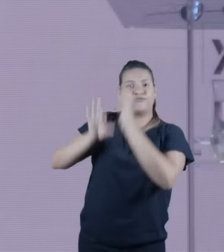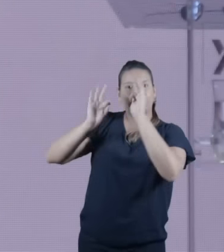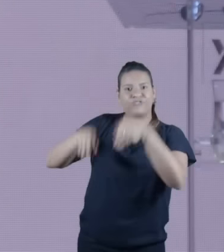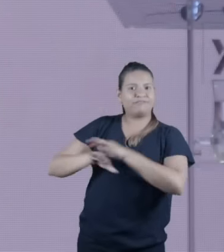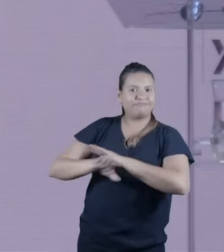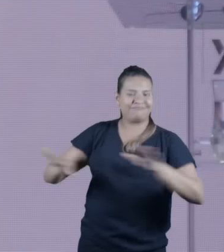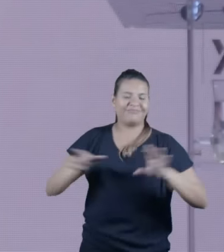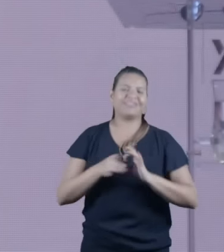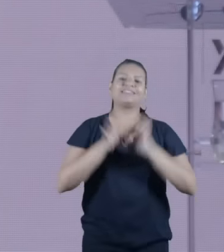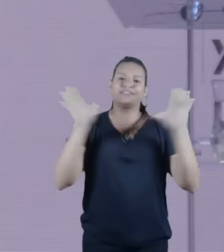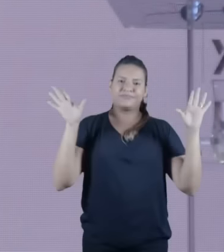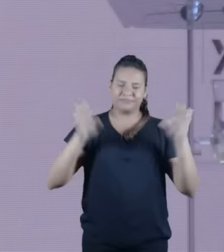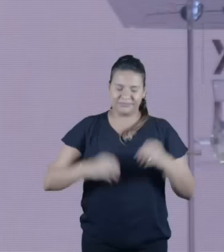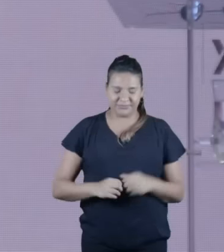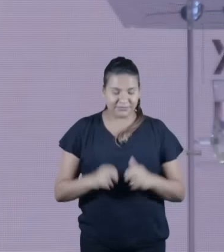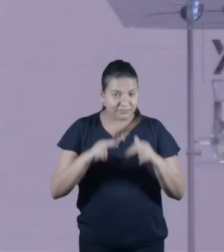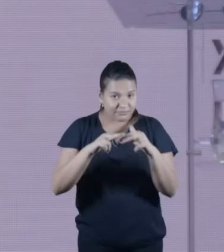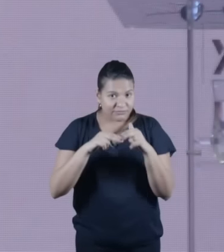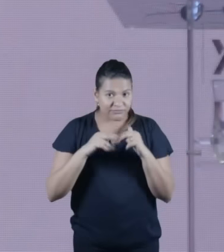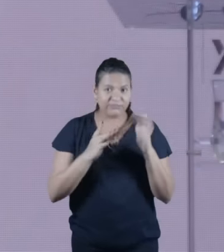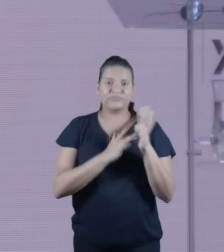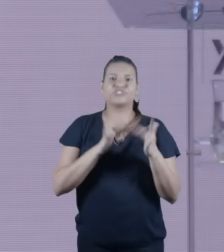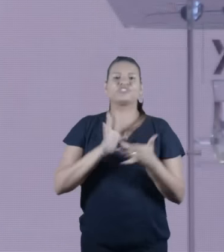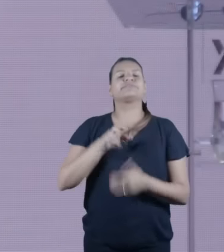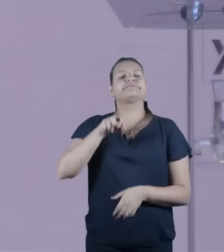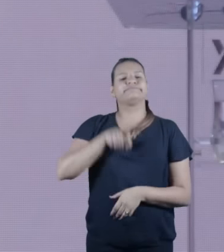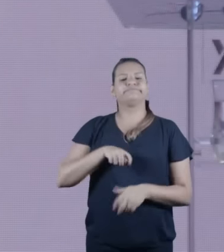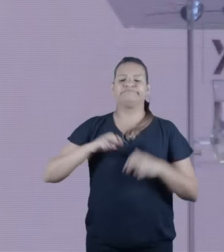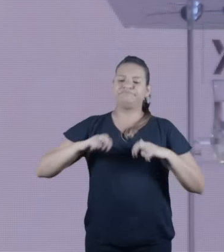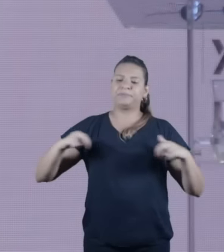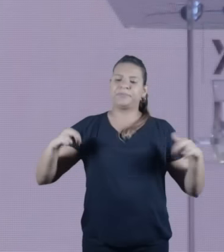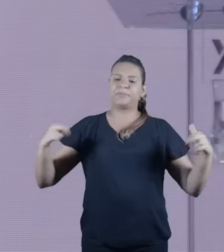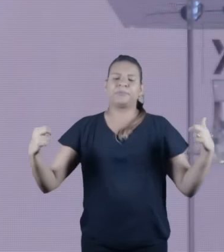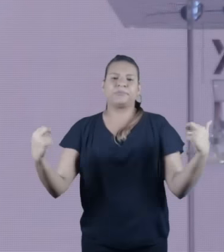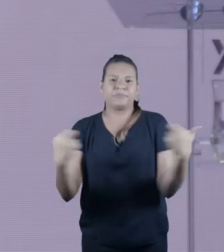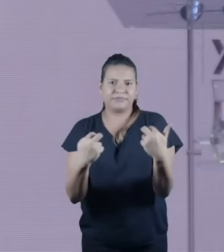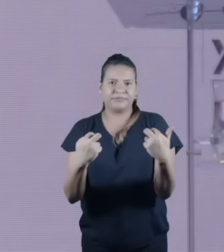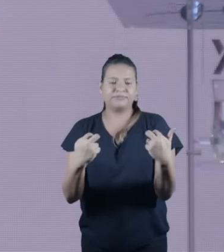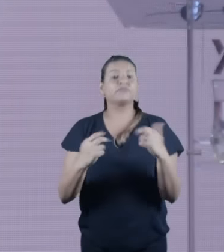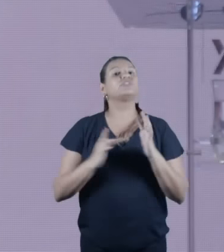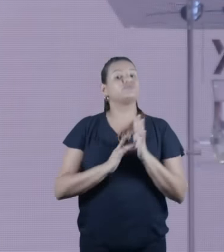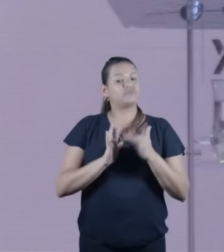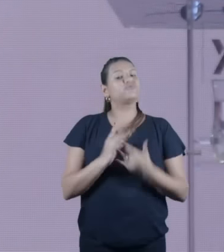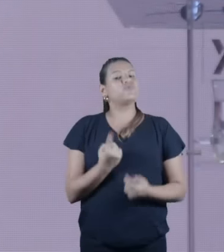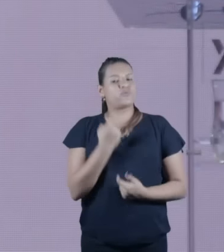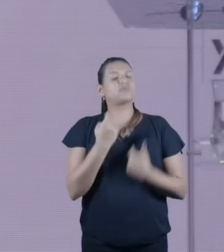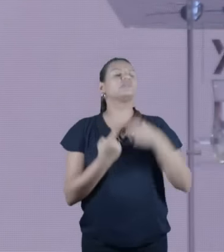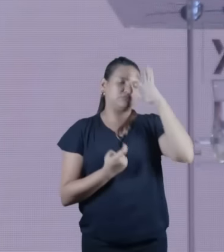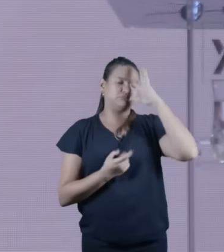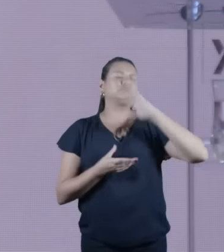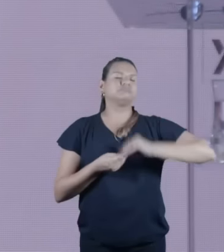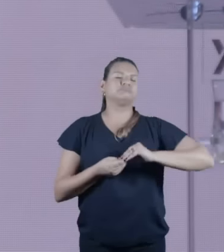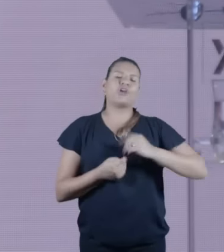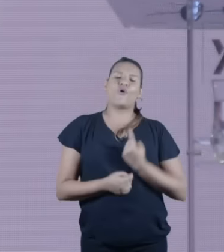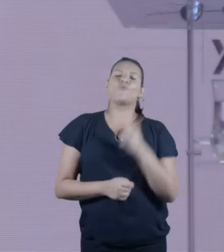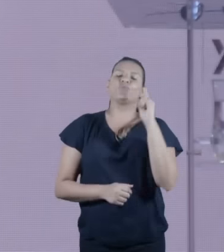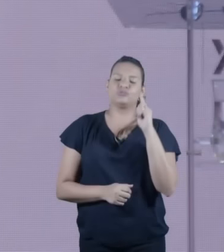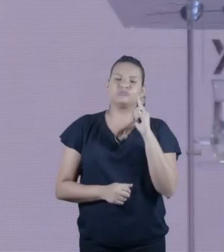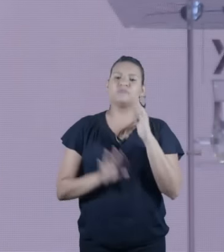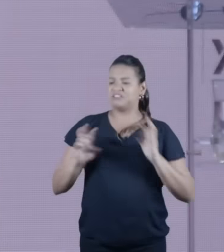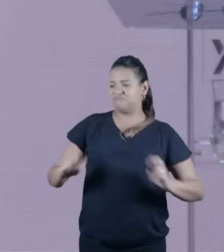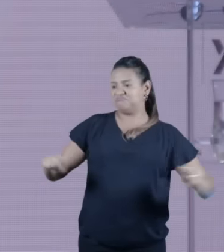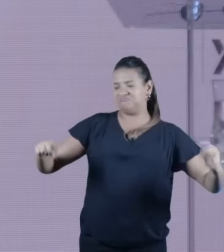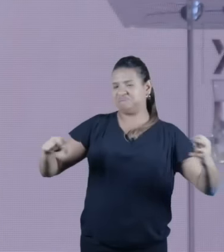em volta da mesa com Jesus Jesus Jesus sabia que era a última ceia os outros não os outros estavam lá sentados